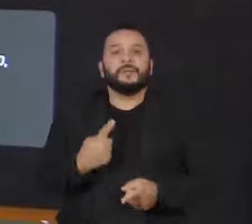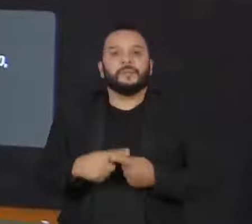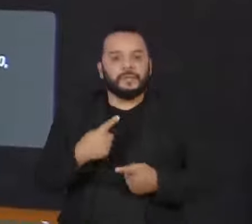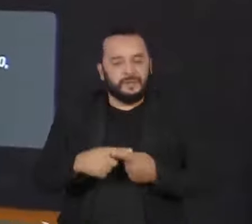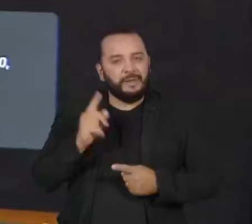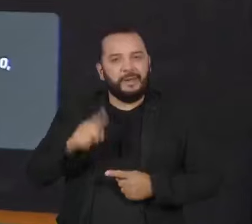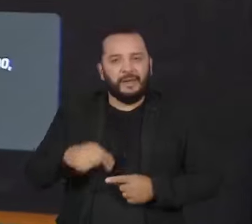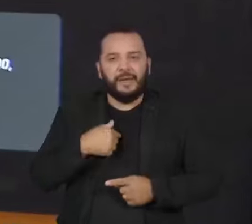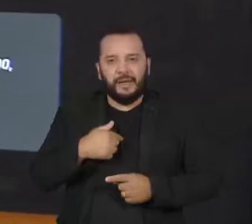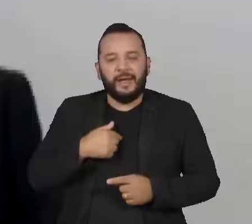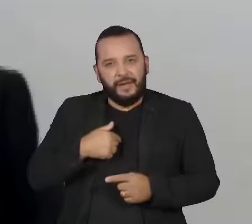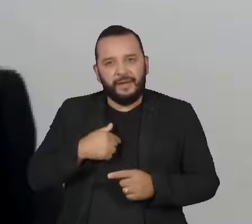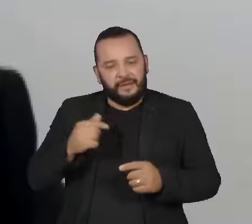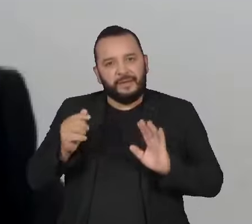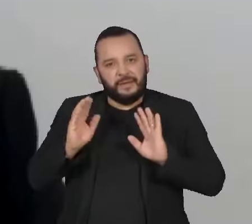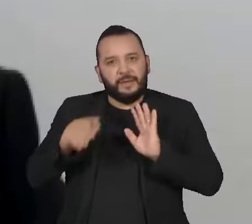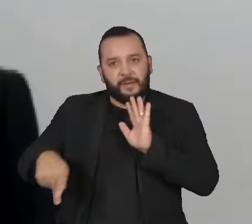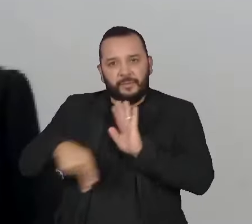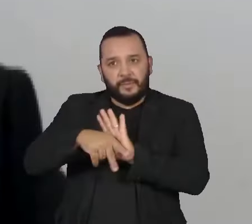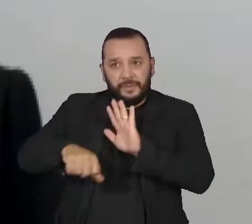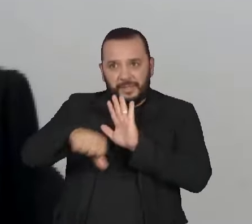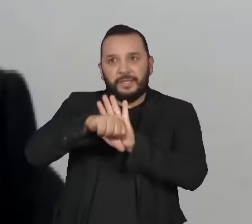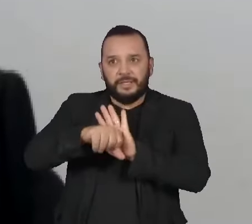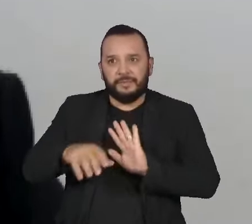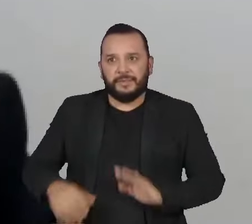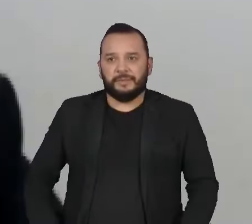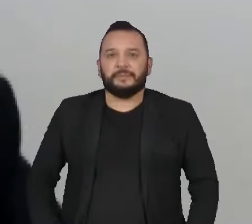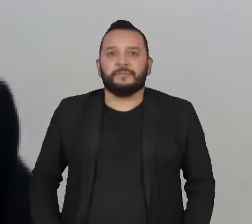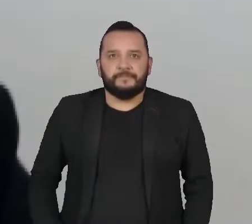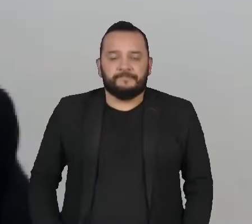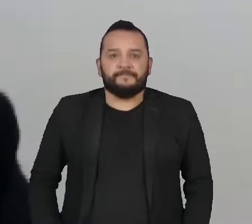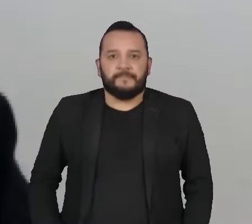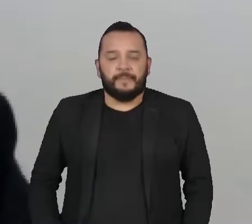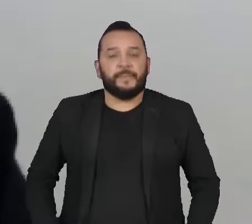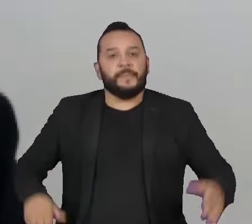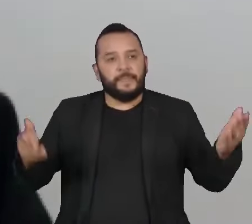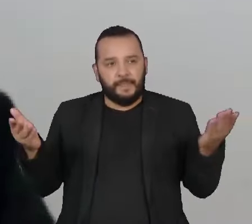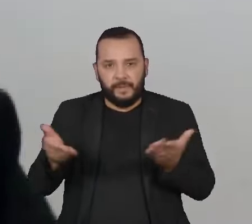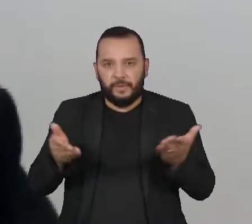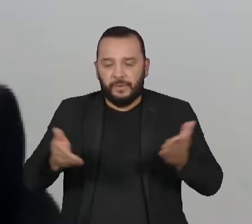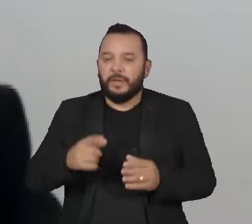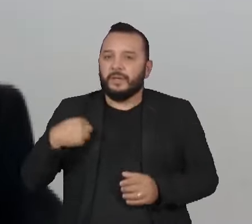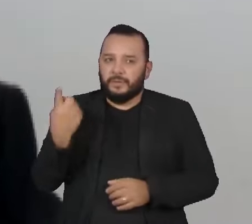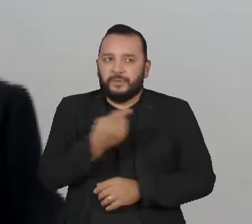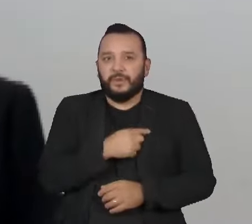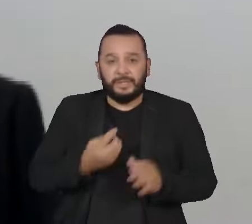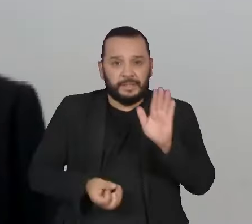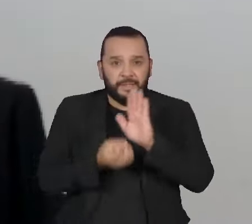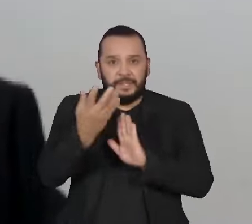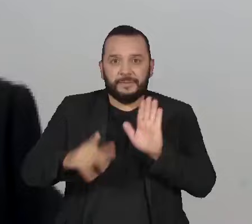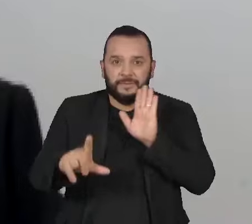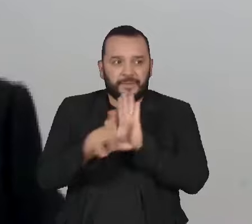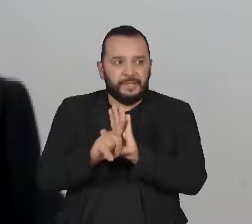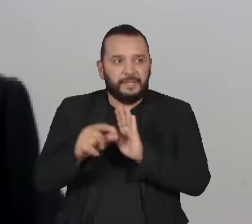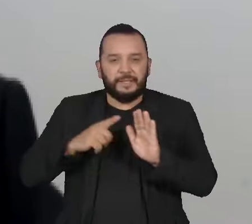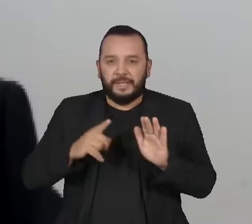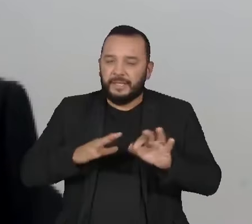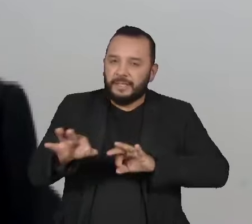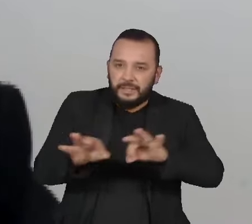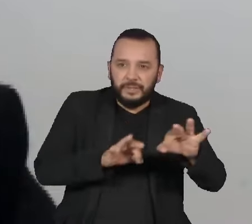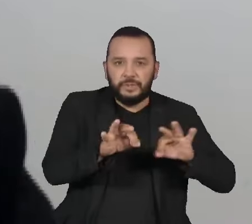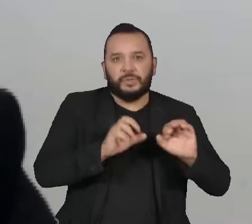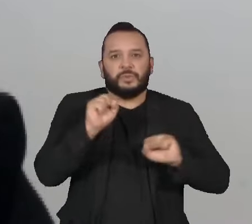jogo de azar. Atualmente nós estamos em um processo de regulamentação e estruturação de uma indústria de